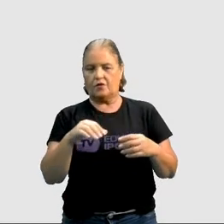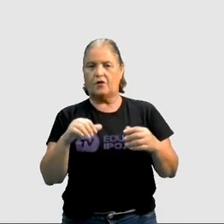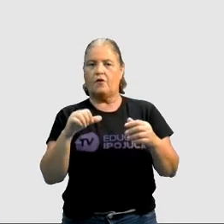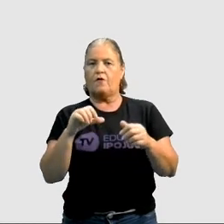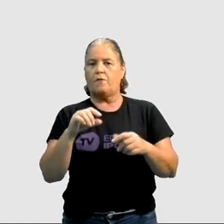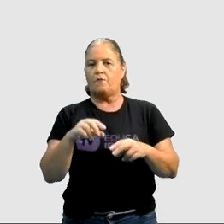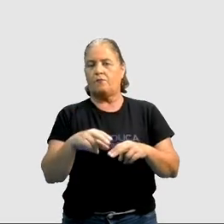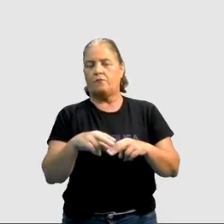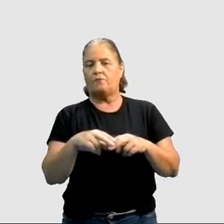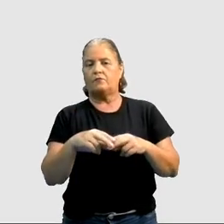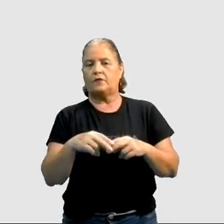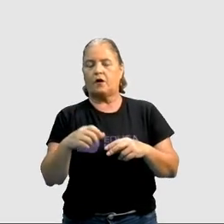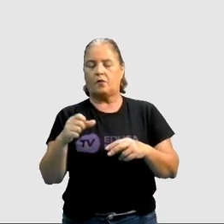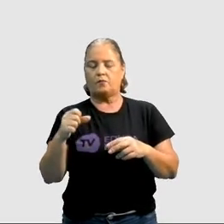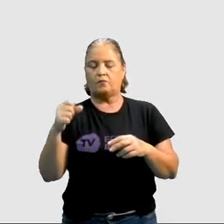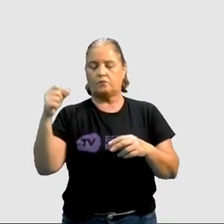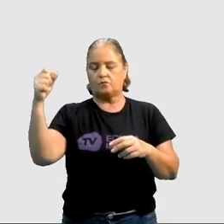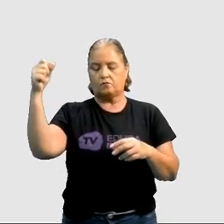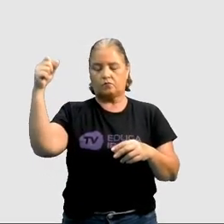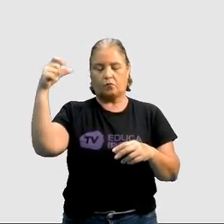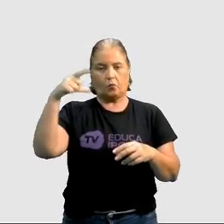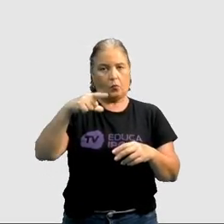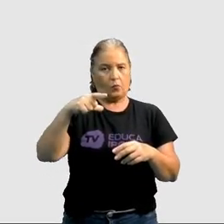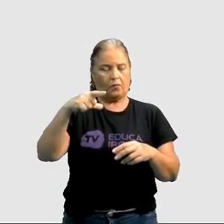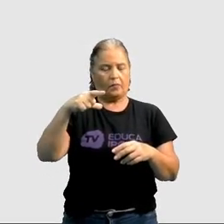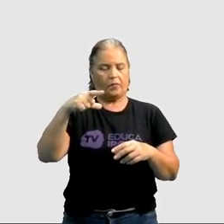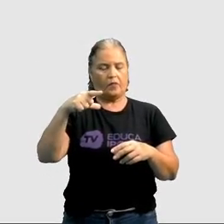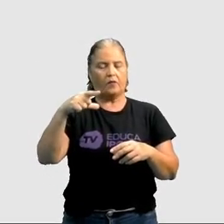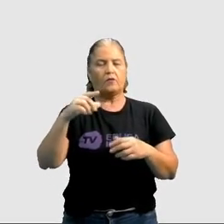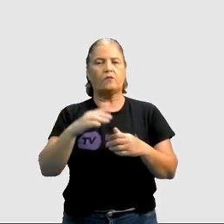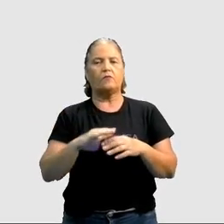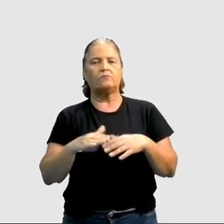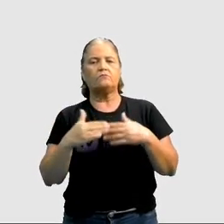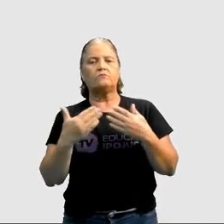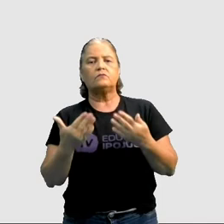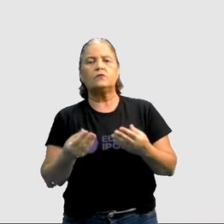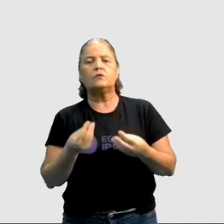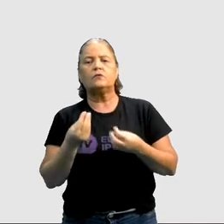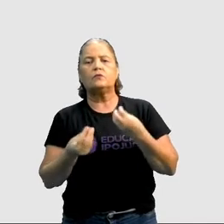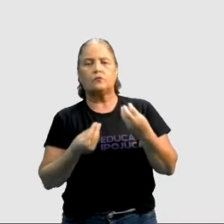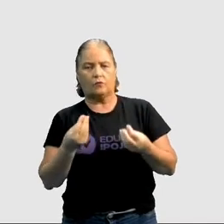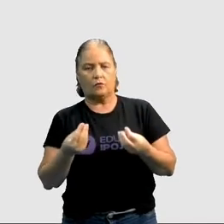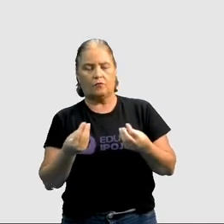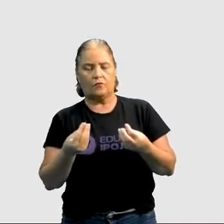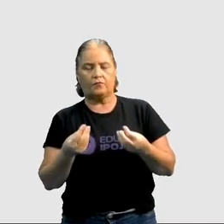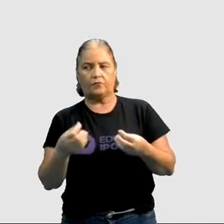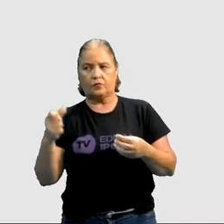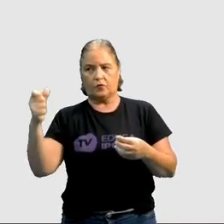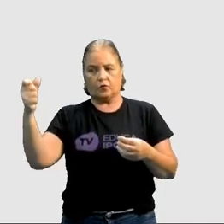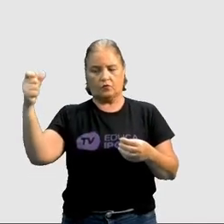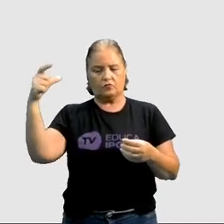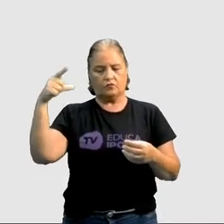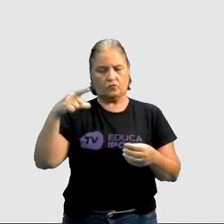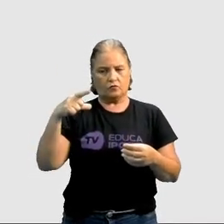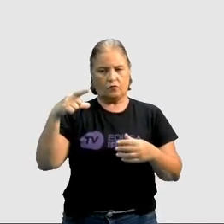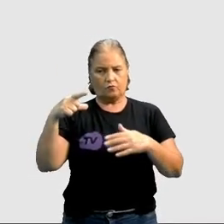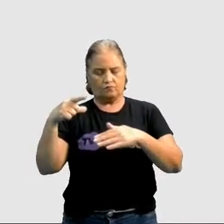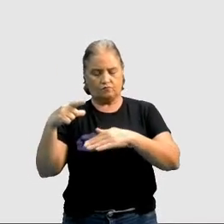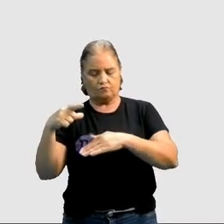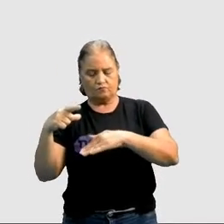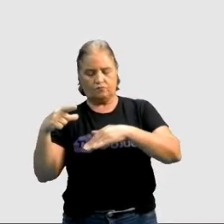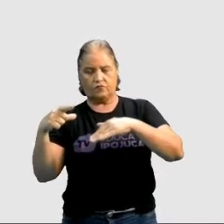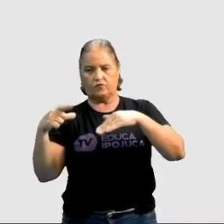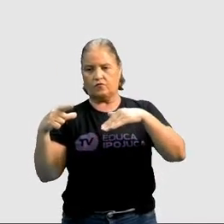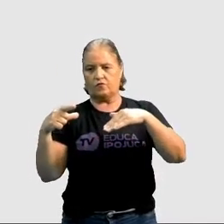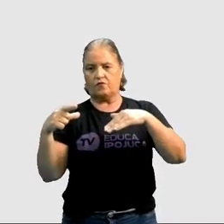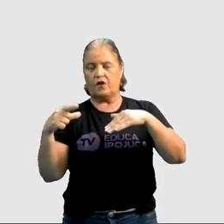Onde a gente trabalha com um coletor de calor. Como assim? O sol, ele esquenta esse conservatório térmico,